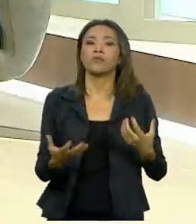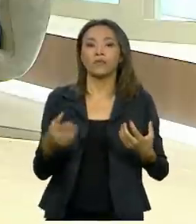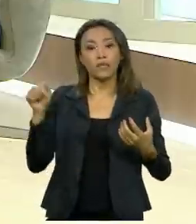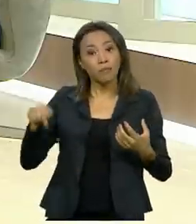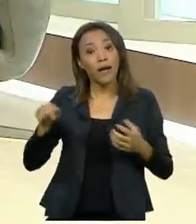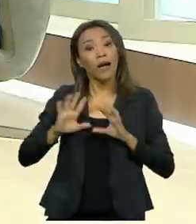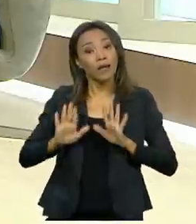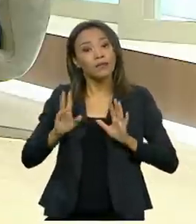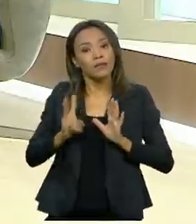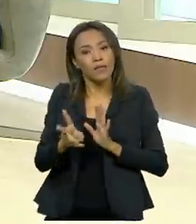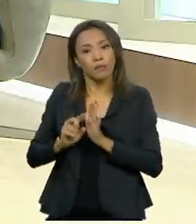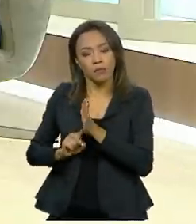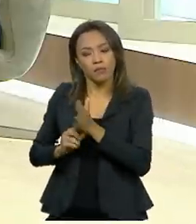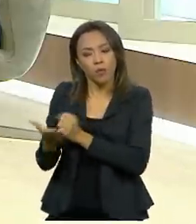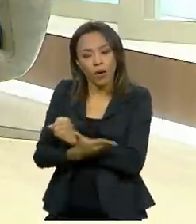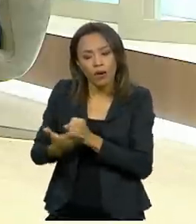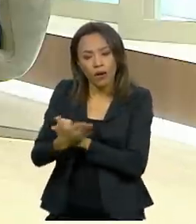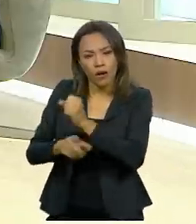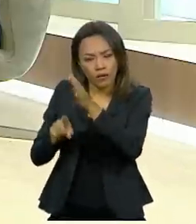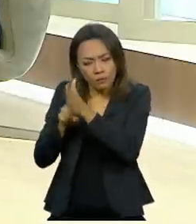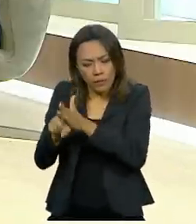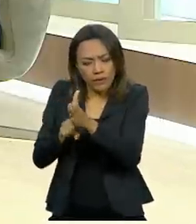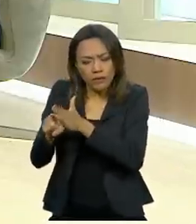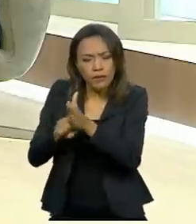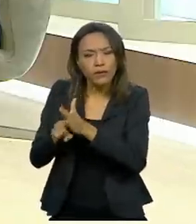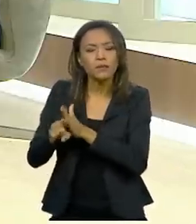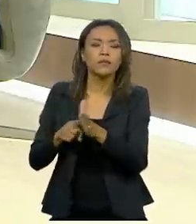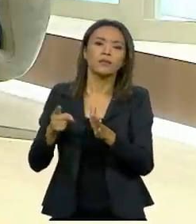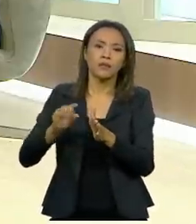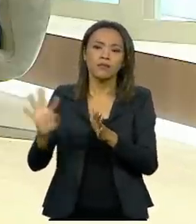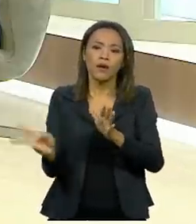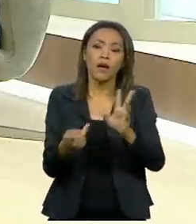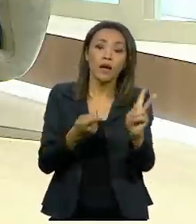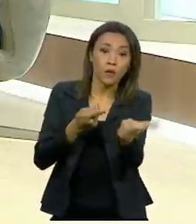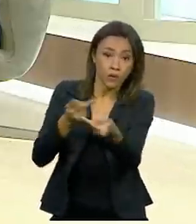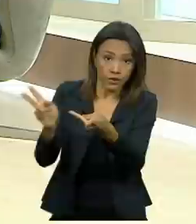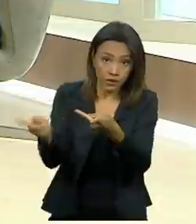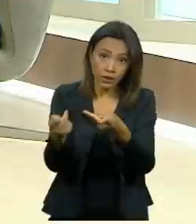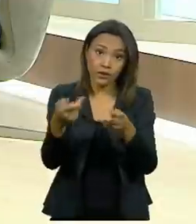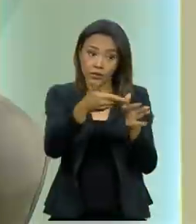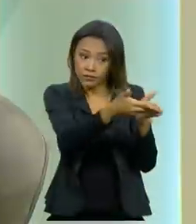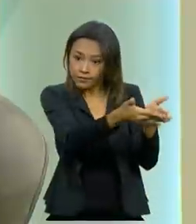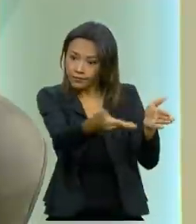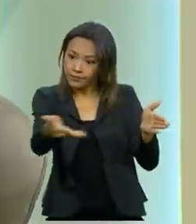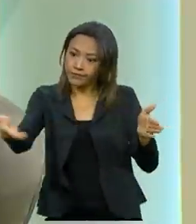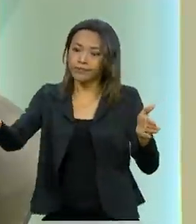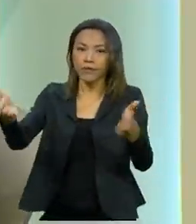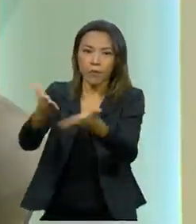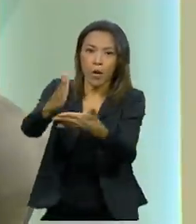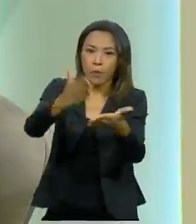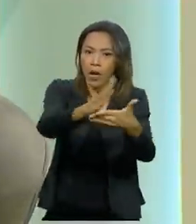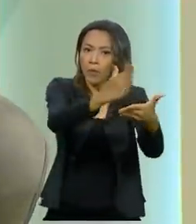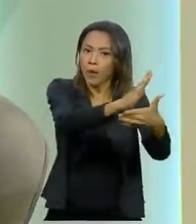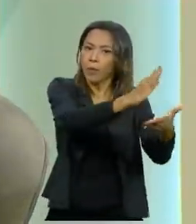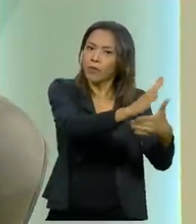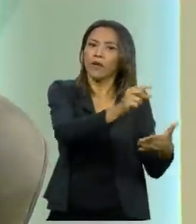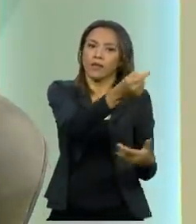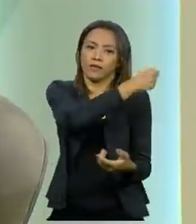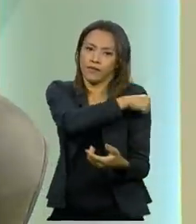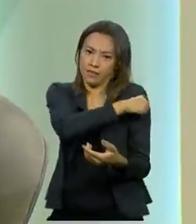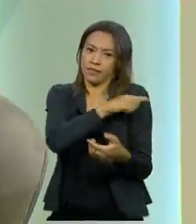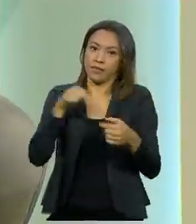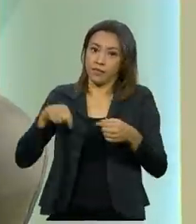das evidências científicas que surgem, segundo, dos imunizantes que são aprovados pela Agência Nacional